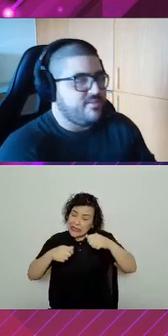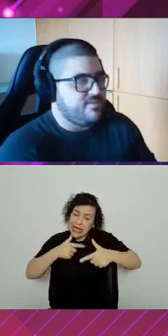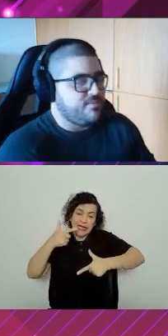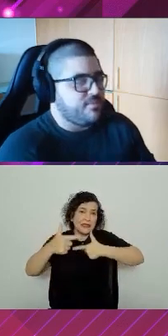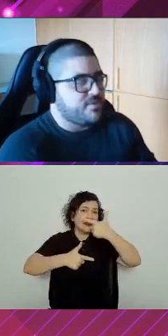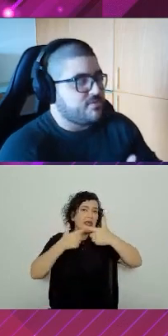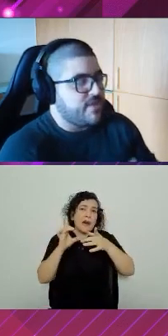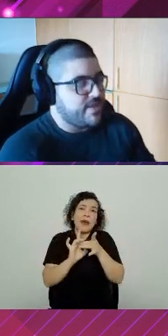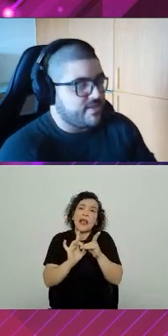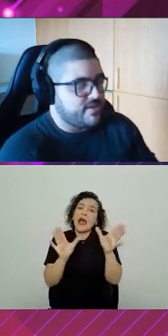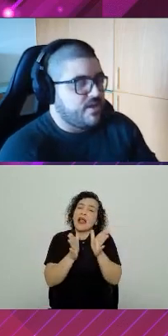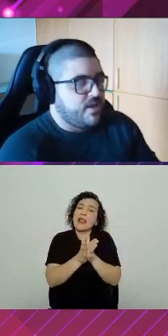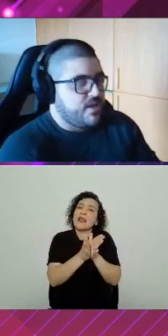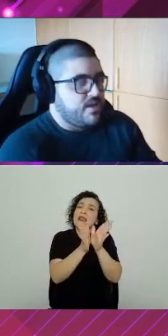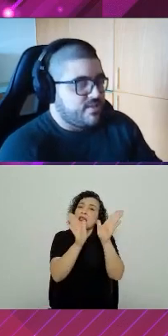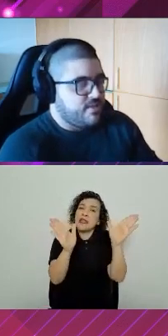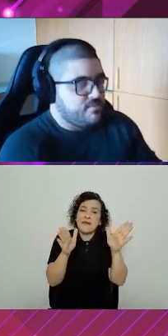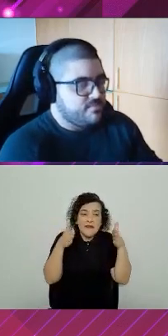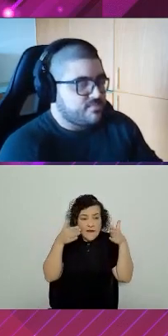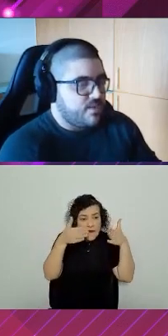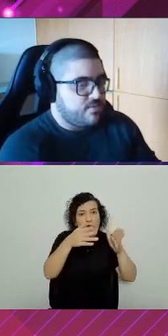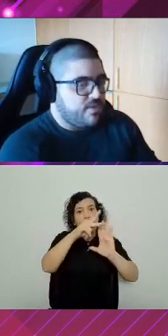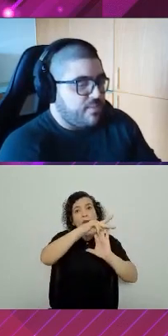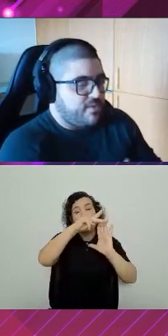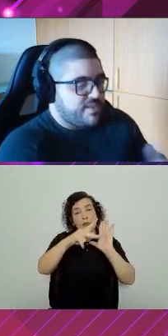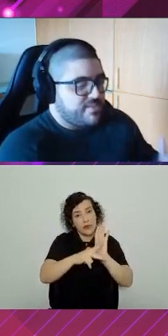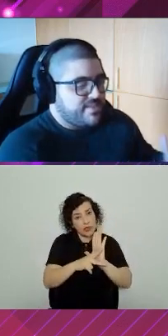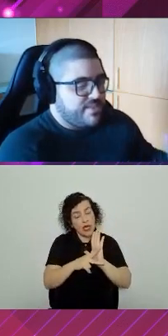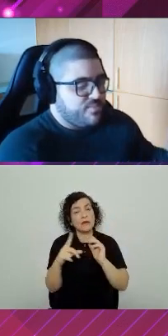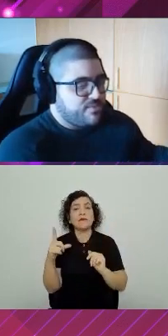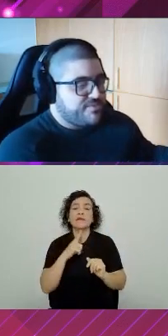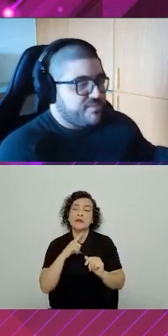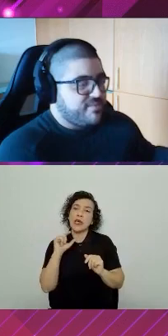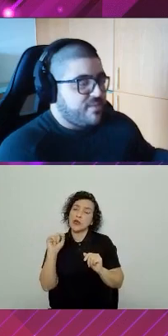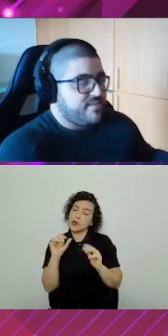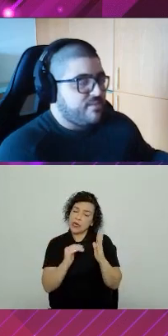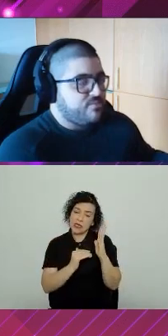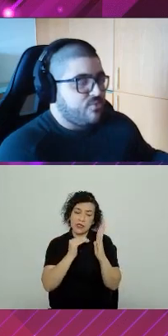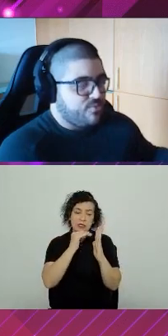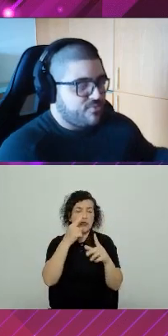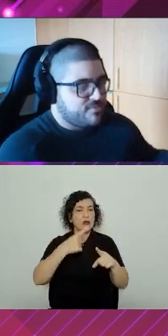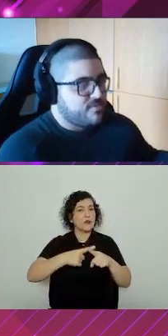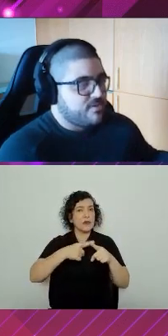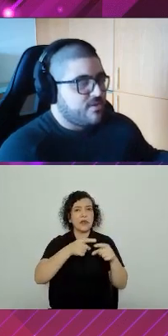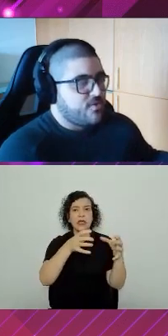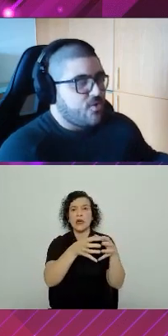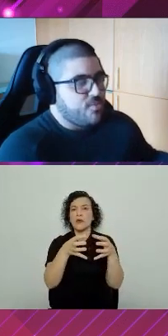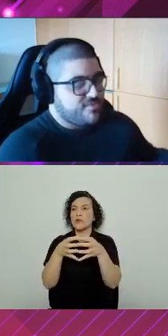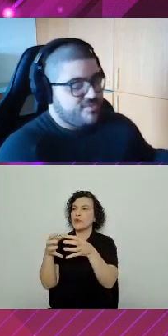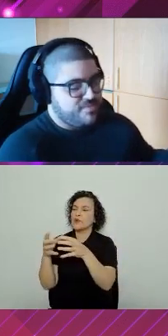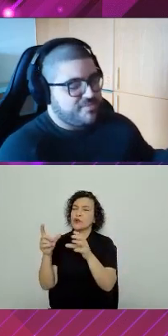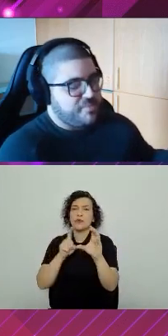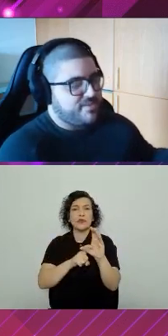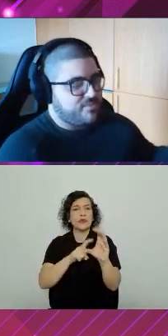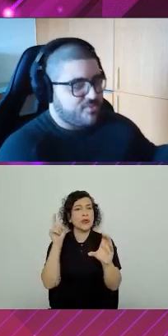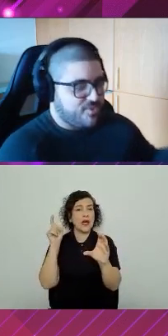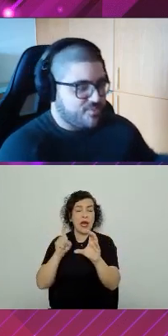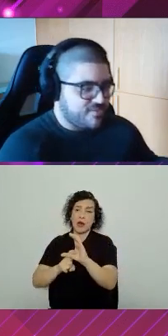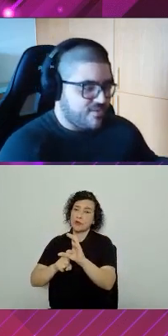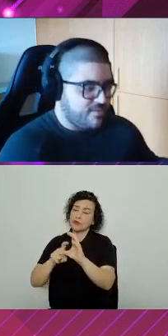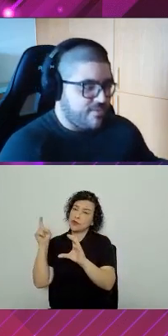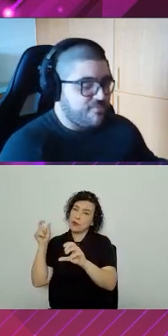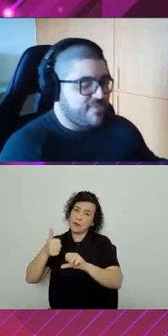livremente no meu projeto header. Então, eu tenho a maior escalabilidade porque os times são mais autônomos. Como os times são mais